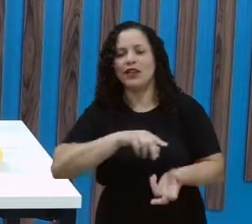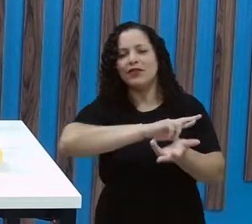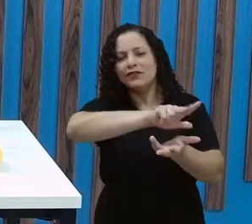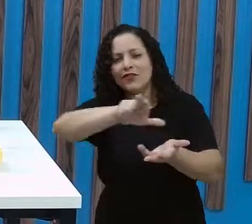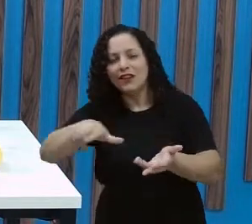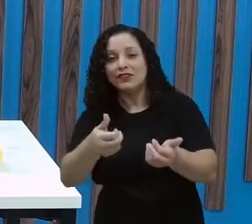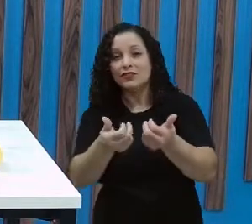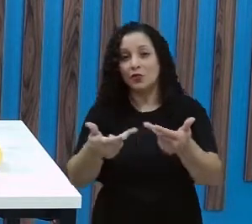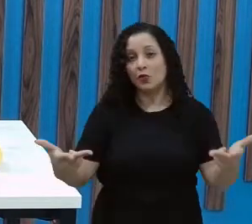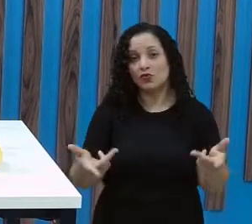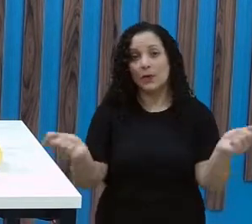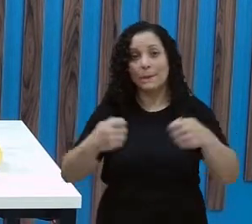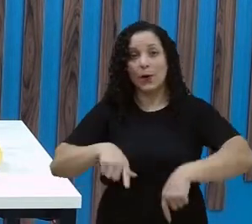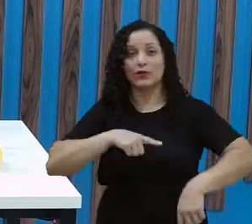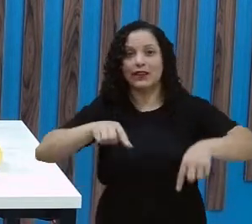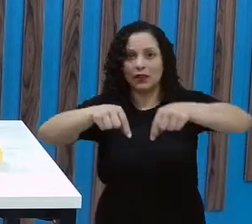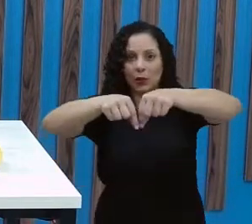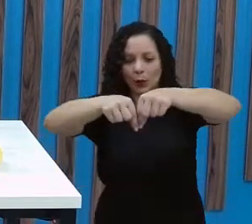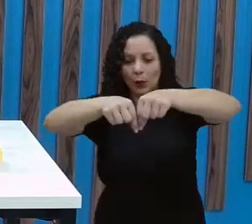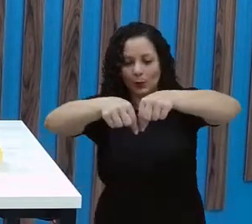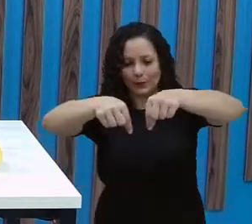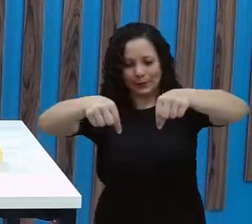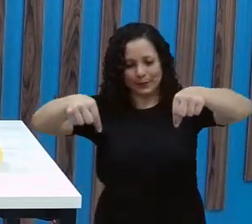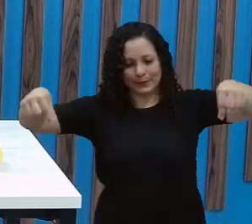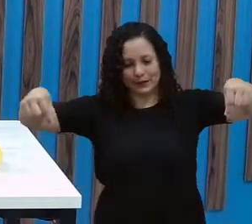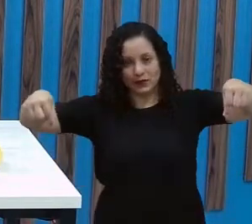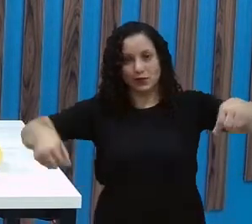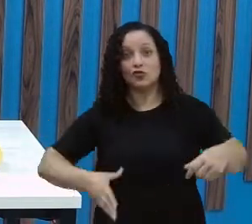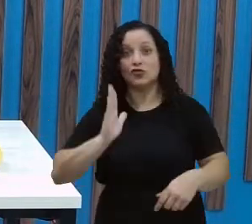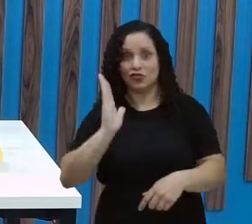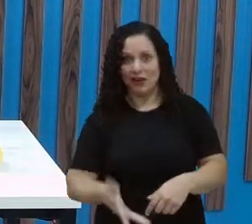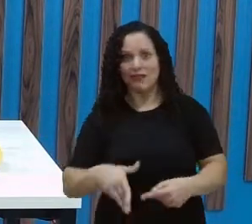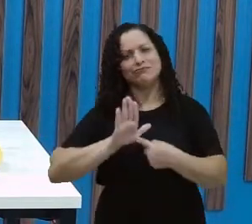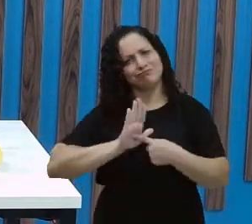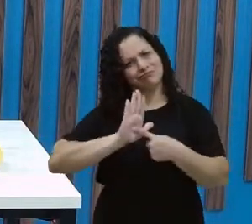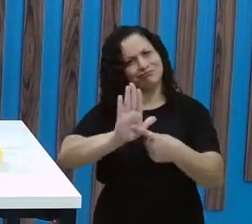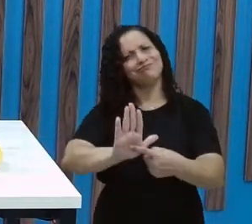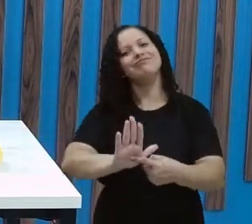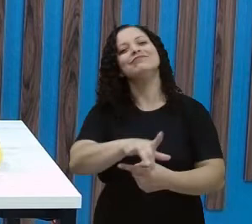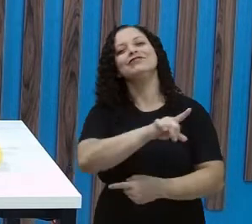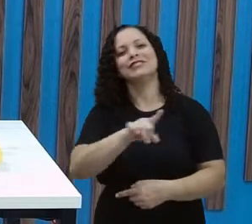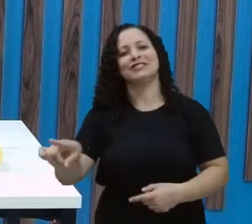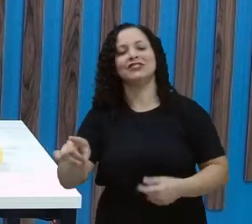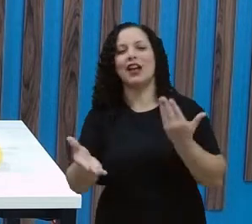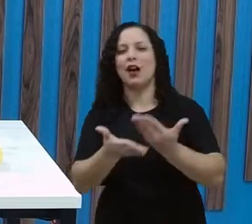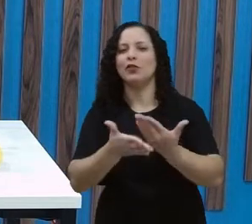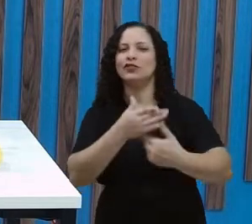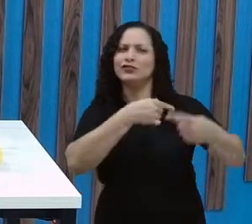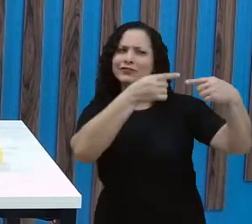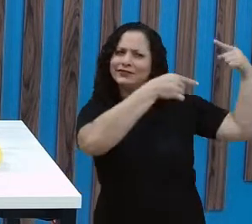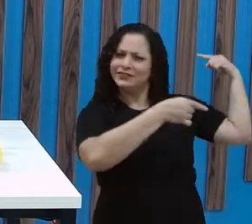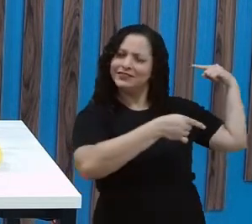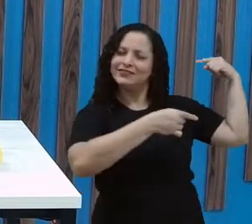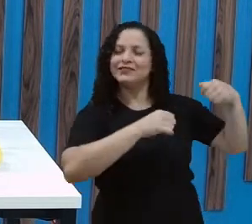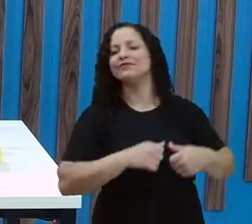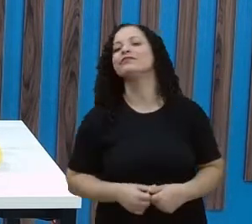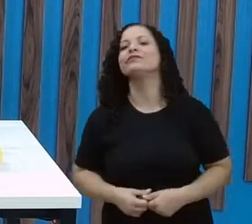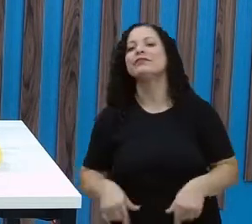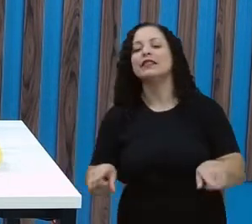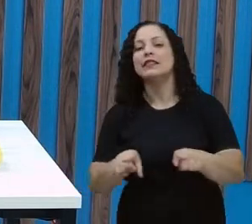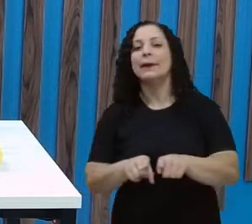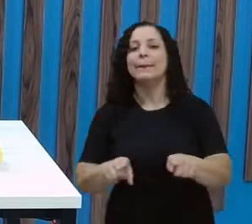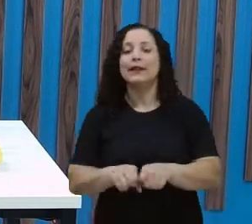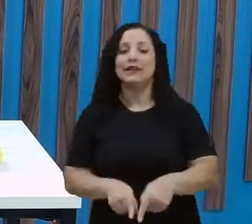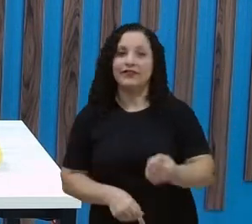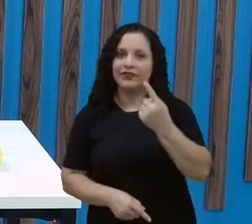Podemos medir comprimento, que a gente já fez comparação de comprimentos em outras aulas, tá certo? Já viu